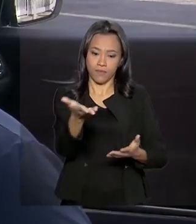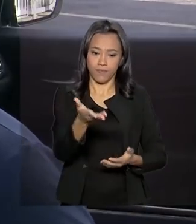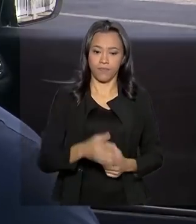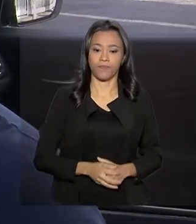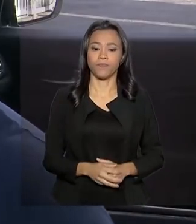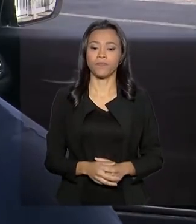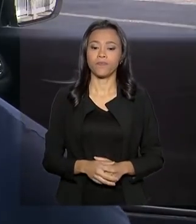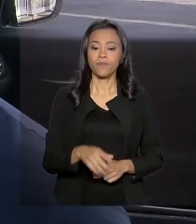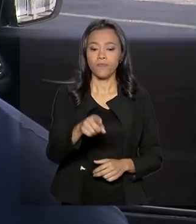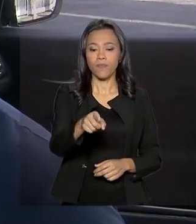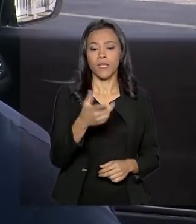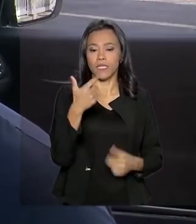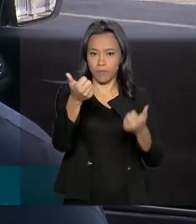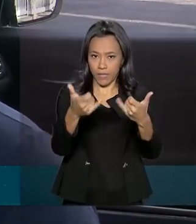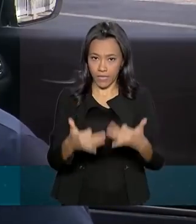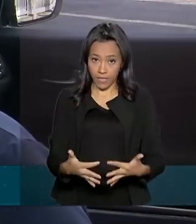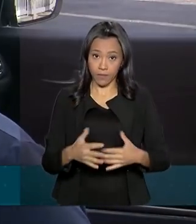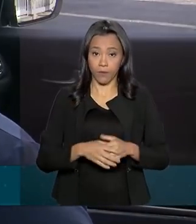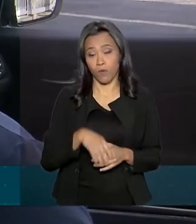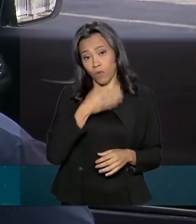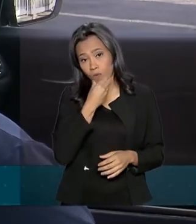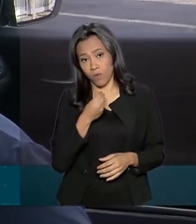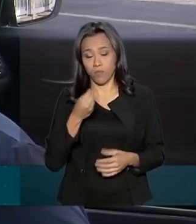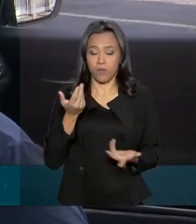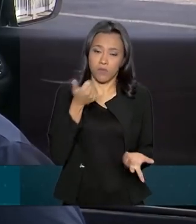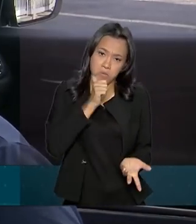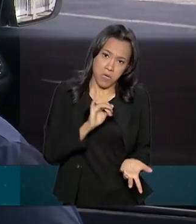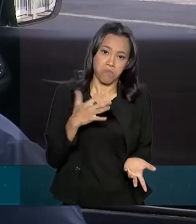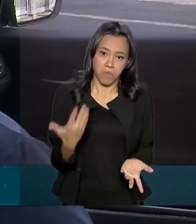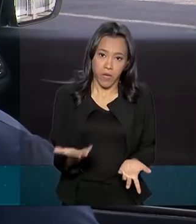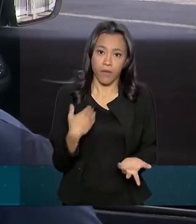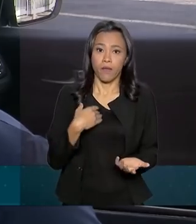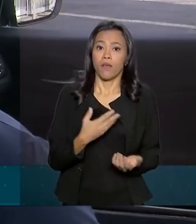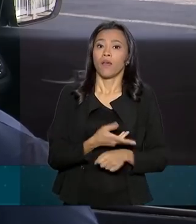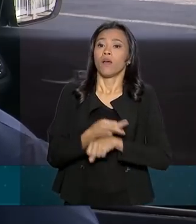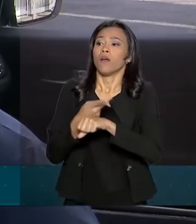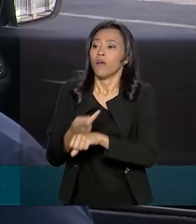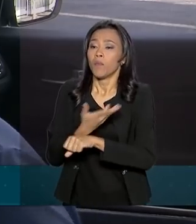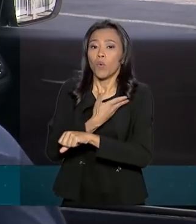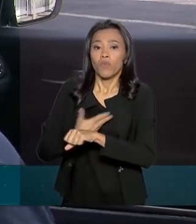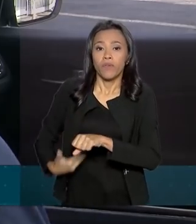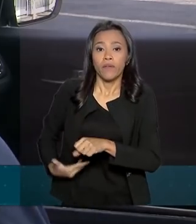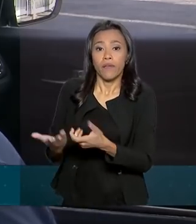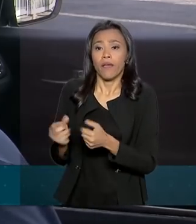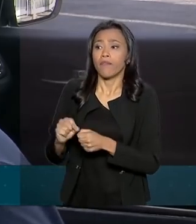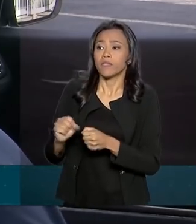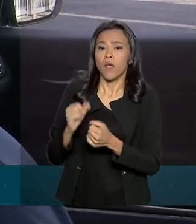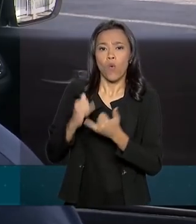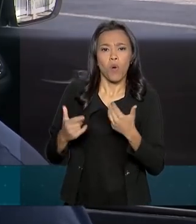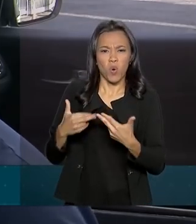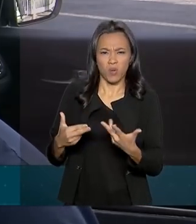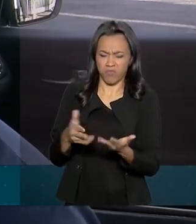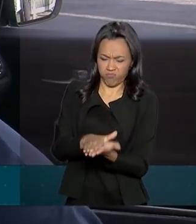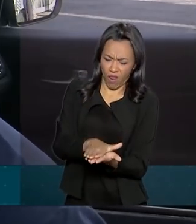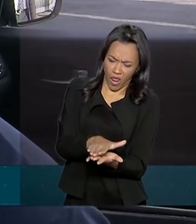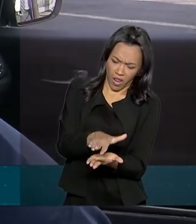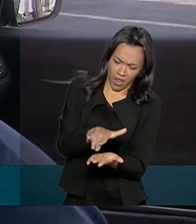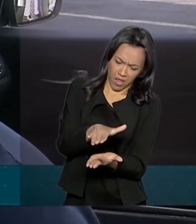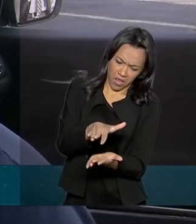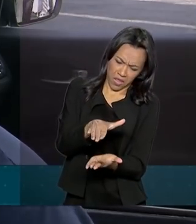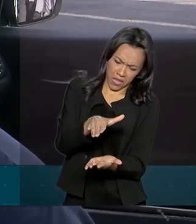Sempre que o cidadão ou a cidadã chega diante do governo para fazer qualquer coisa, é aquele monte de atestado,